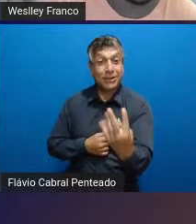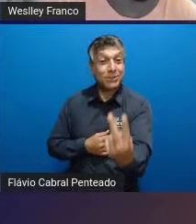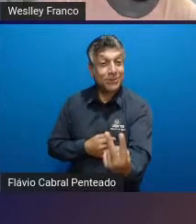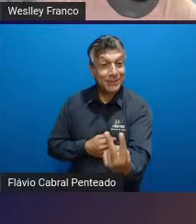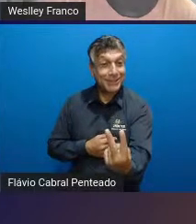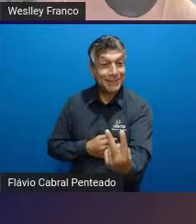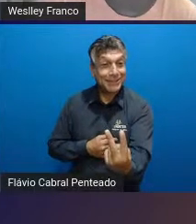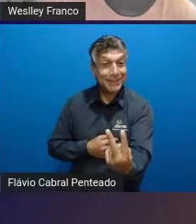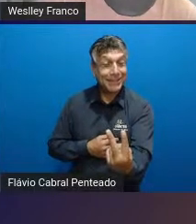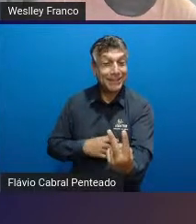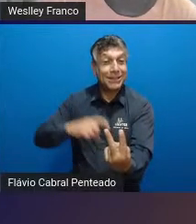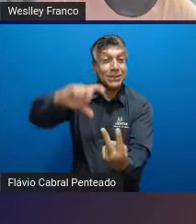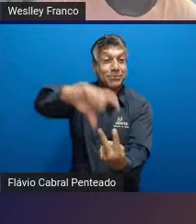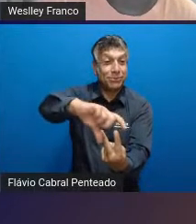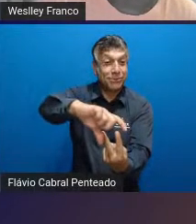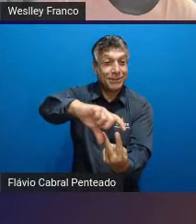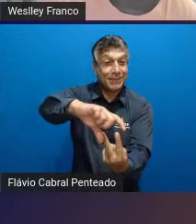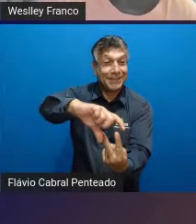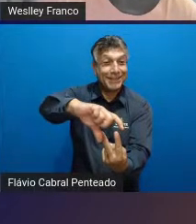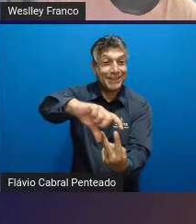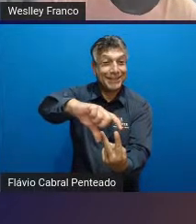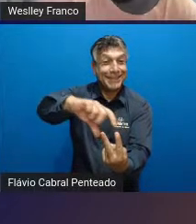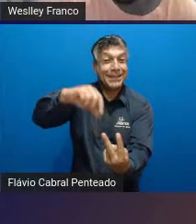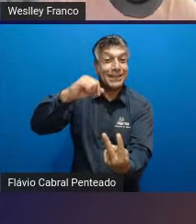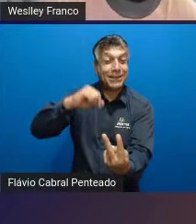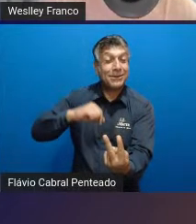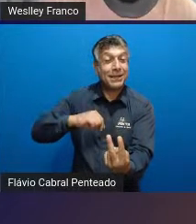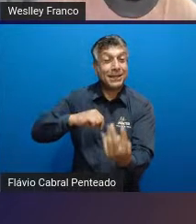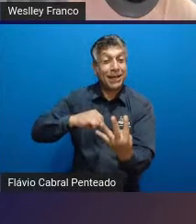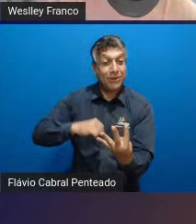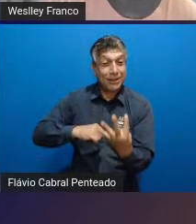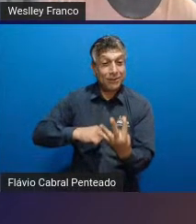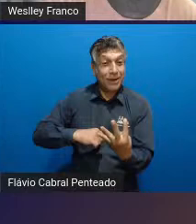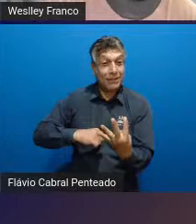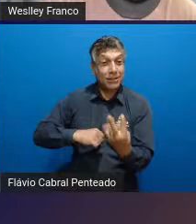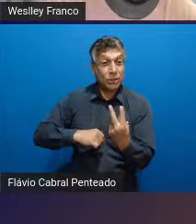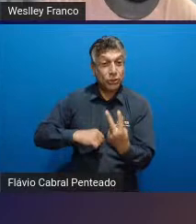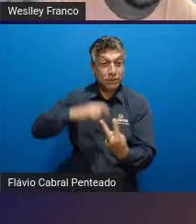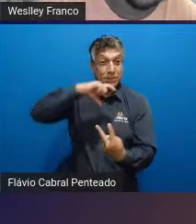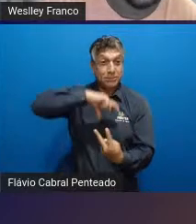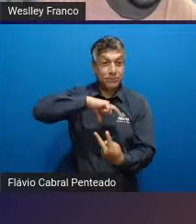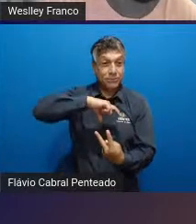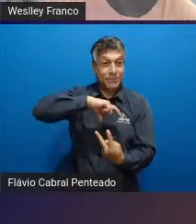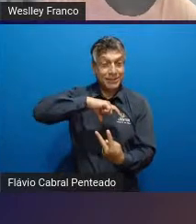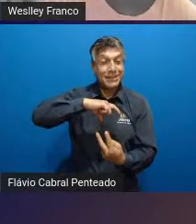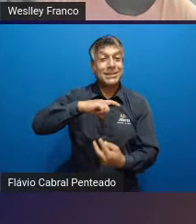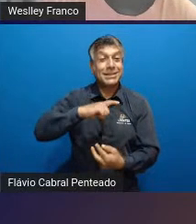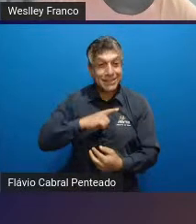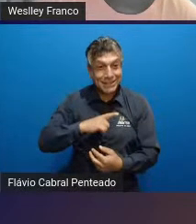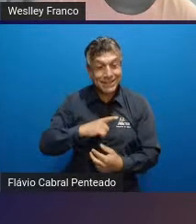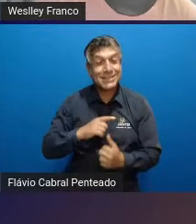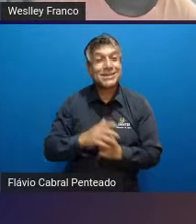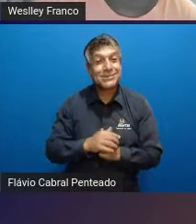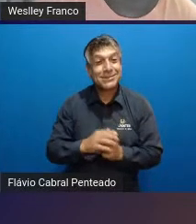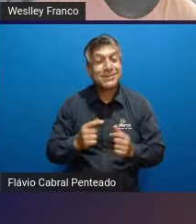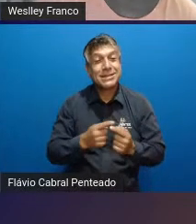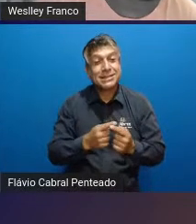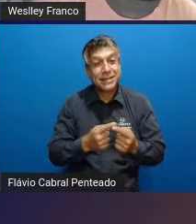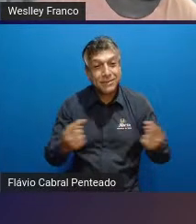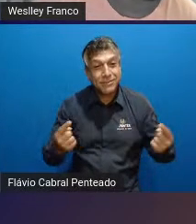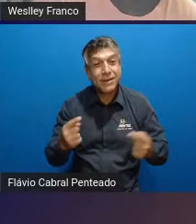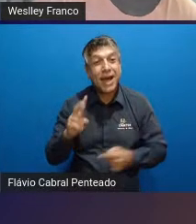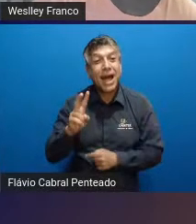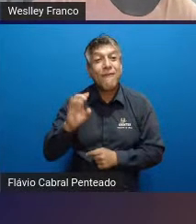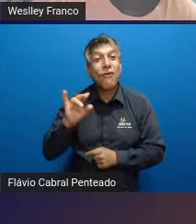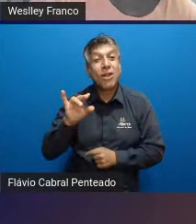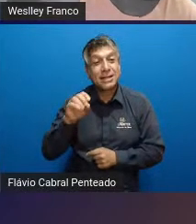de laterais né essa primeira linha de pato a segunda linha de pato pelos volantes pelos